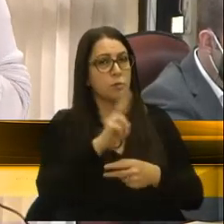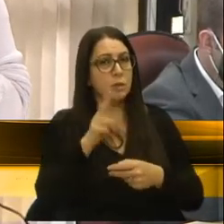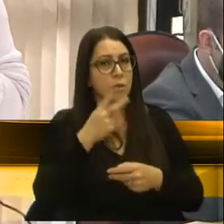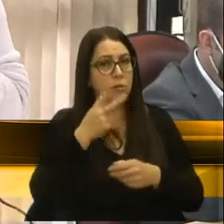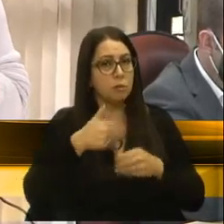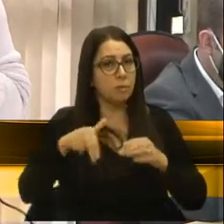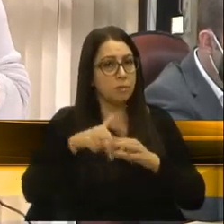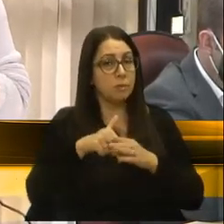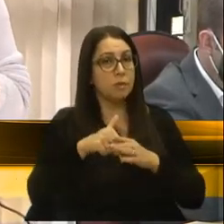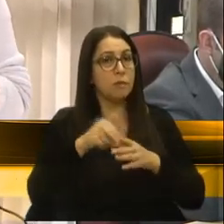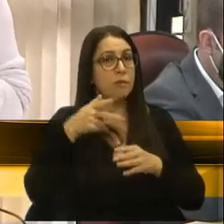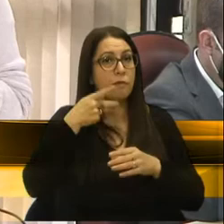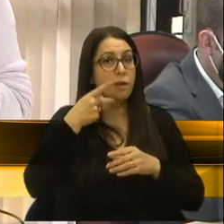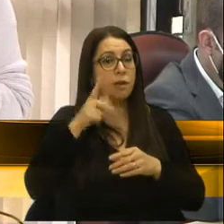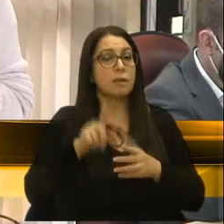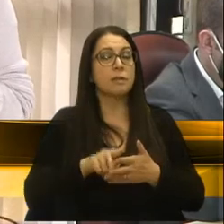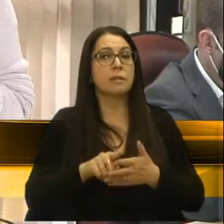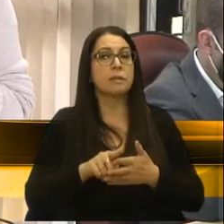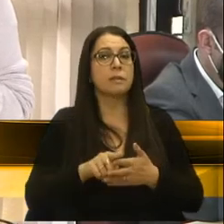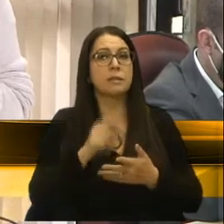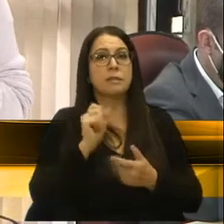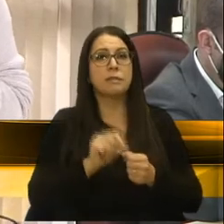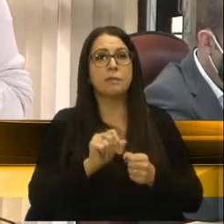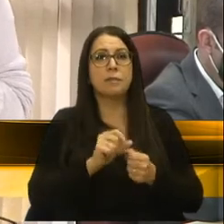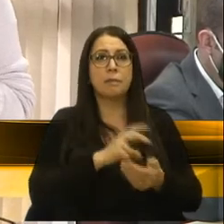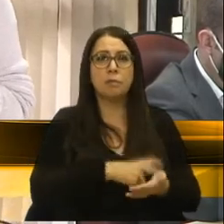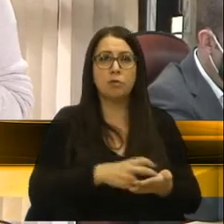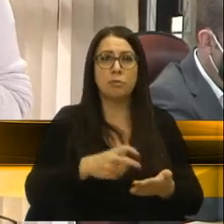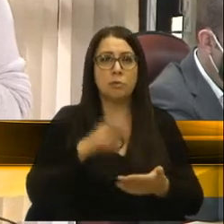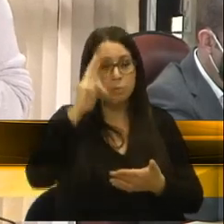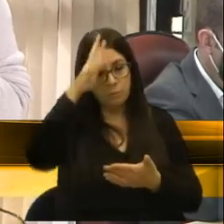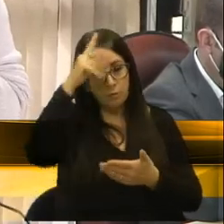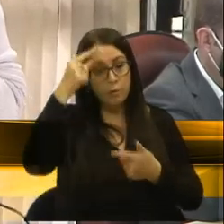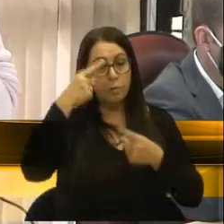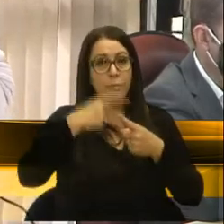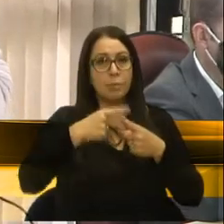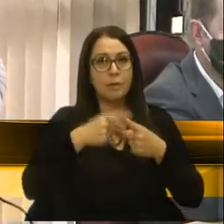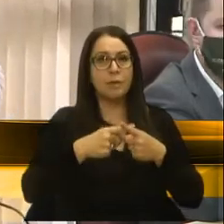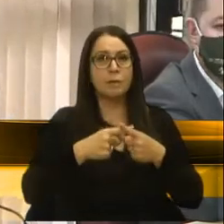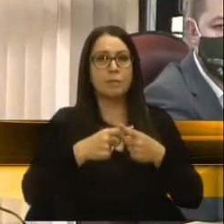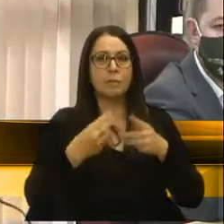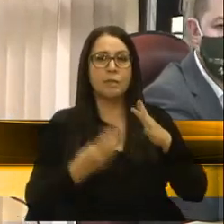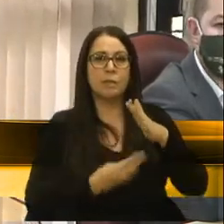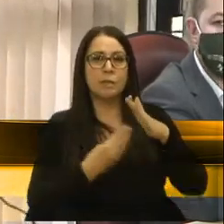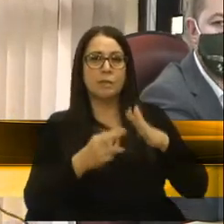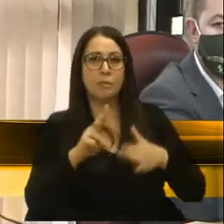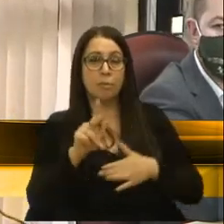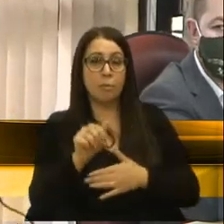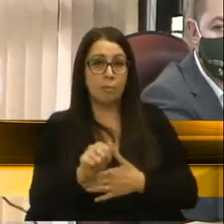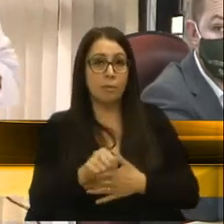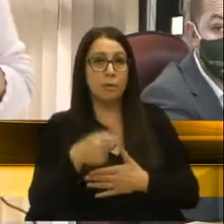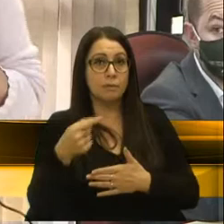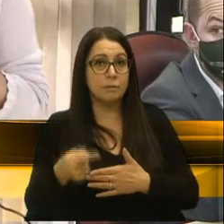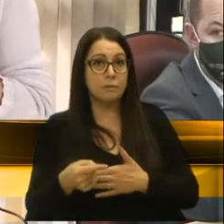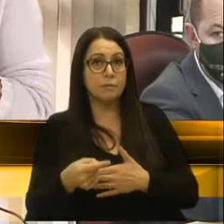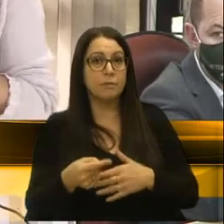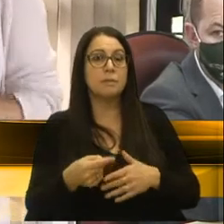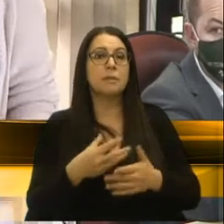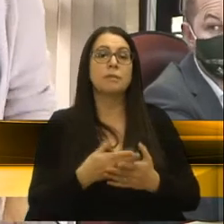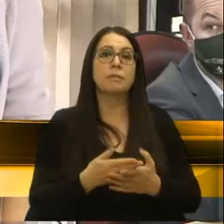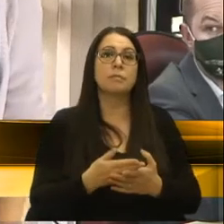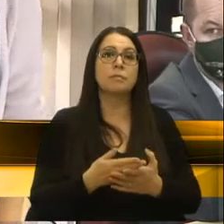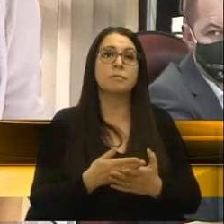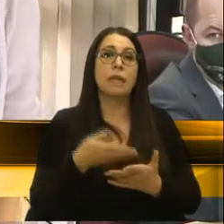no discurso de que deveria ser impeachment do prefeito, porque, bom, terceirizou a UPA, terceirizou e tal.